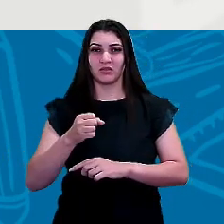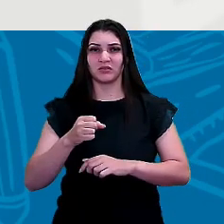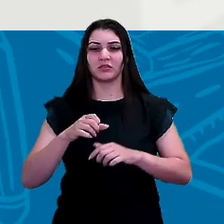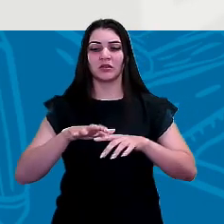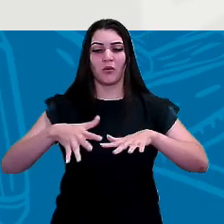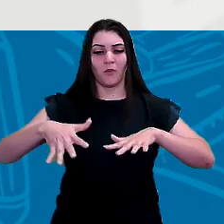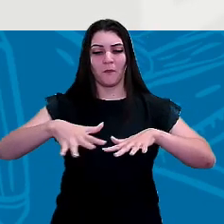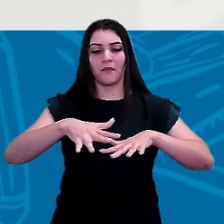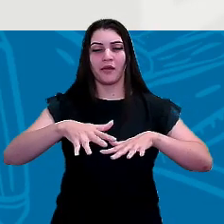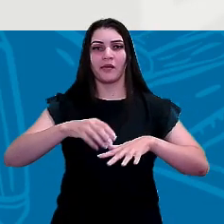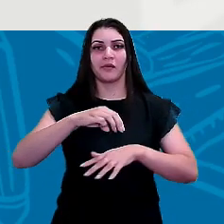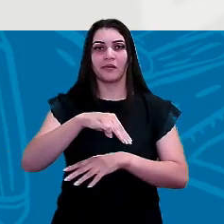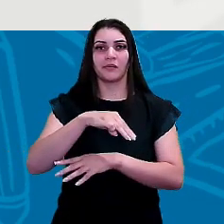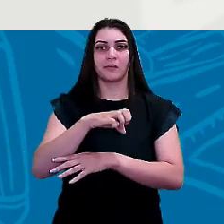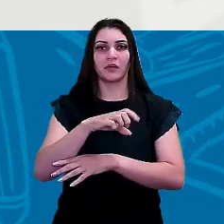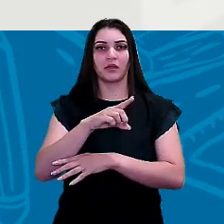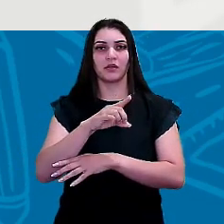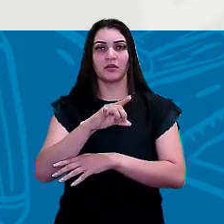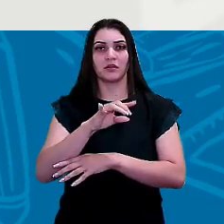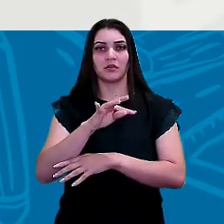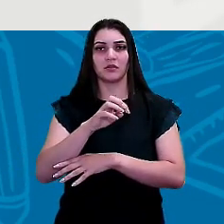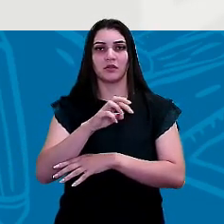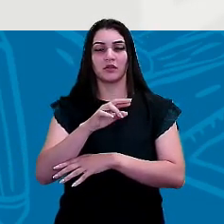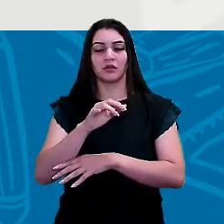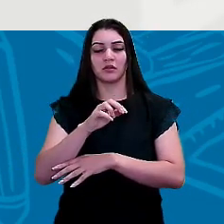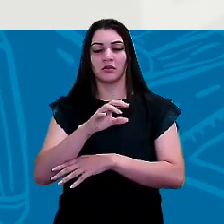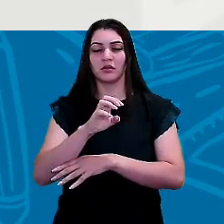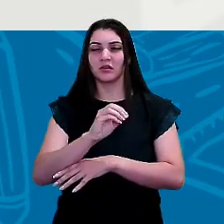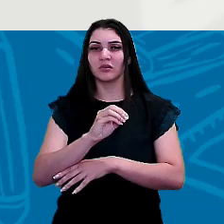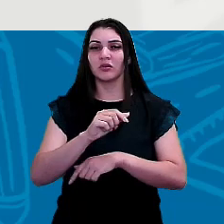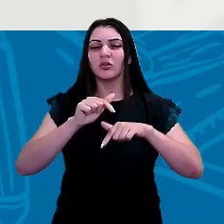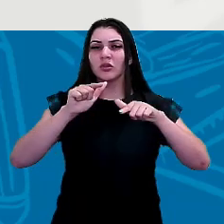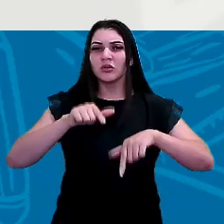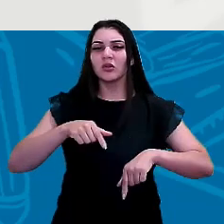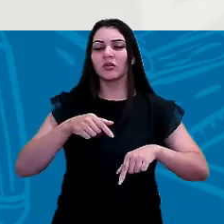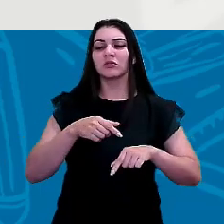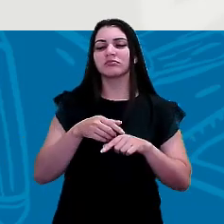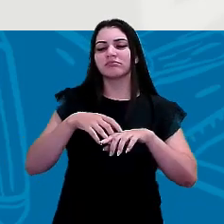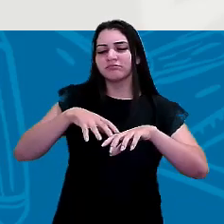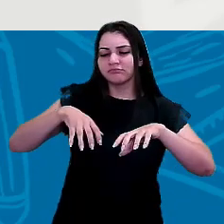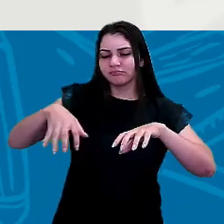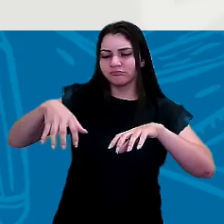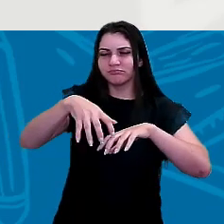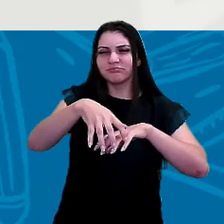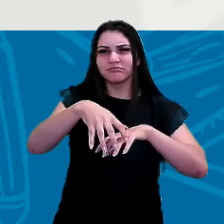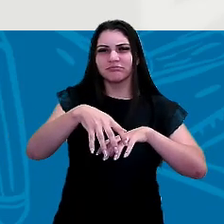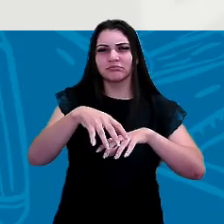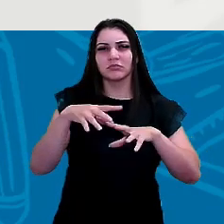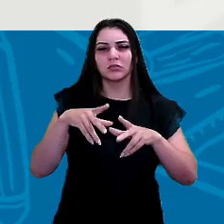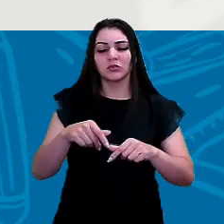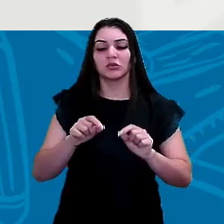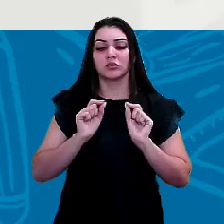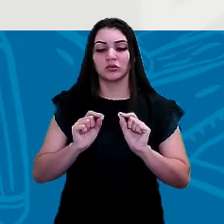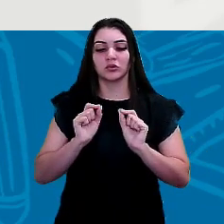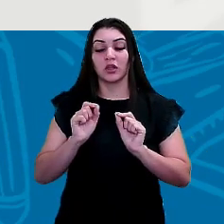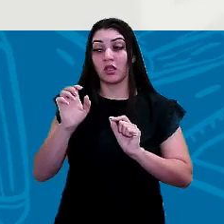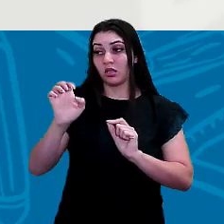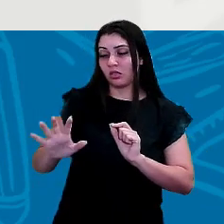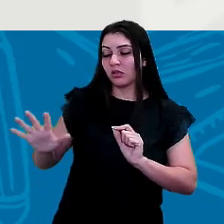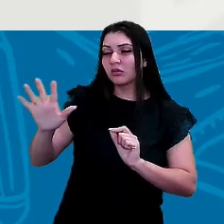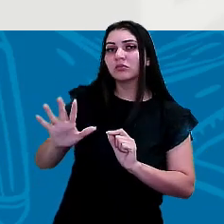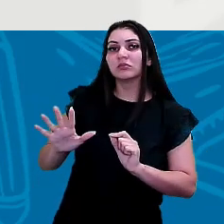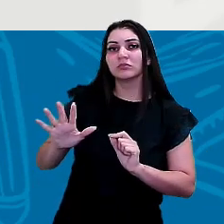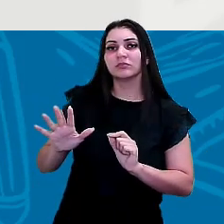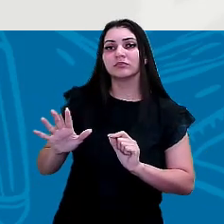Mediterrâneo, né? Ele fica quase que localizado entre os continentes, totalmente aqui no... da Europa